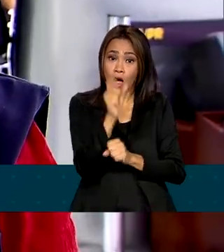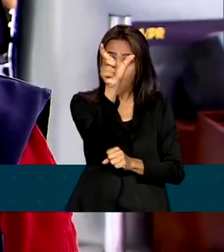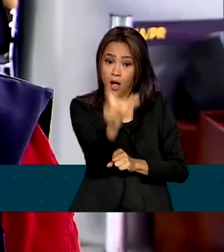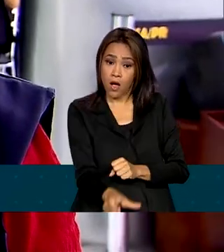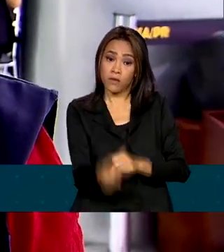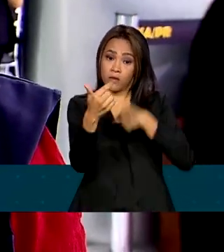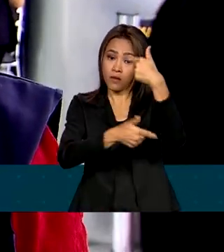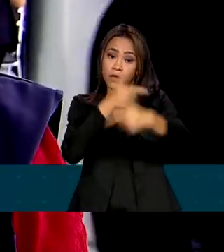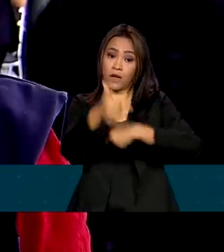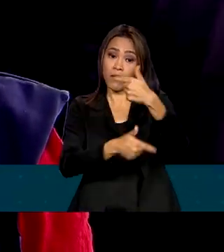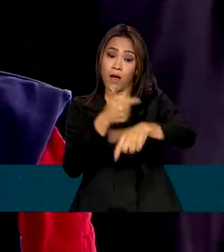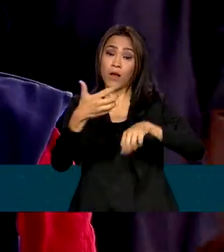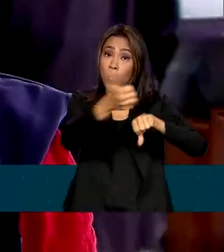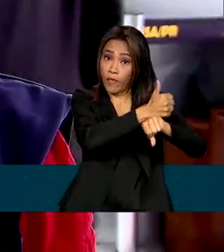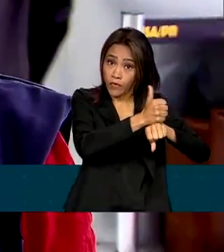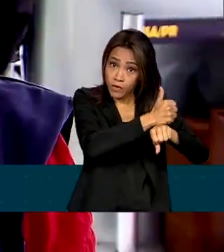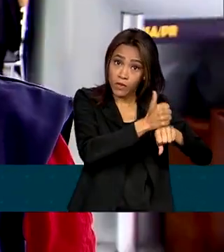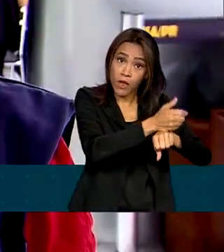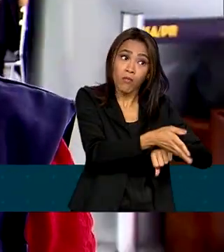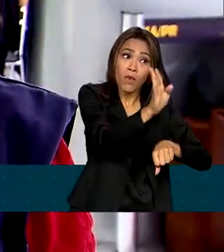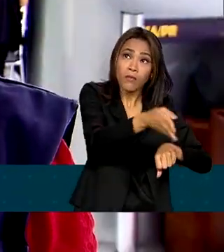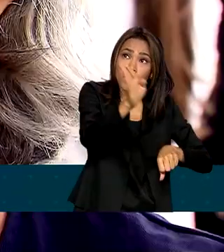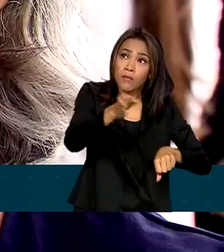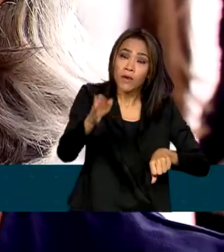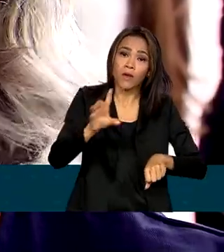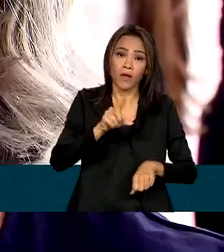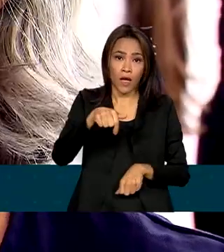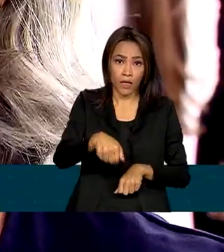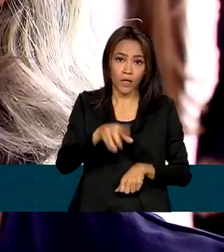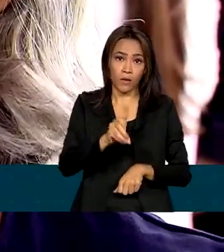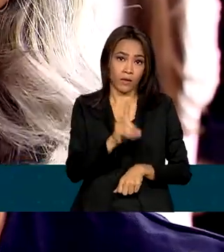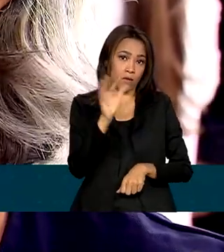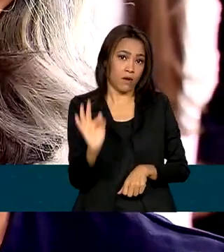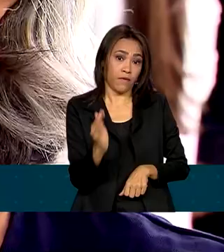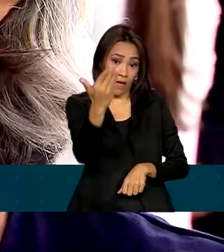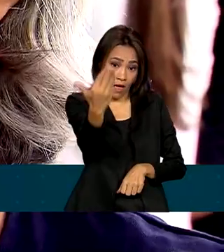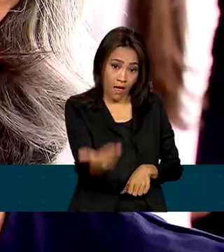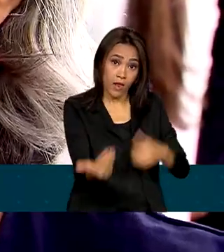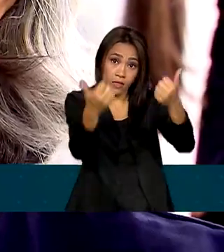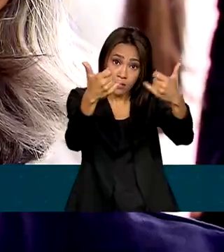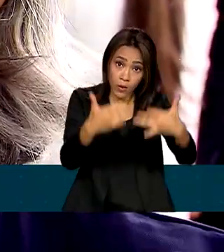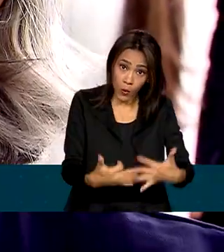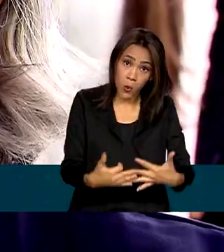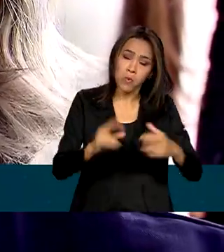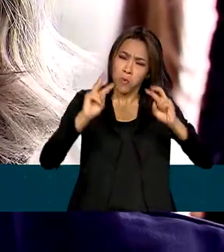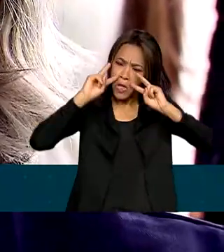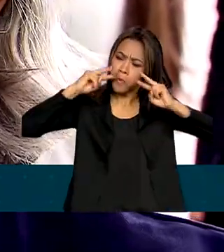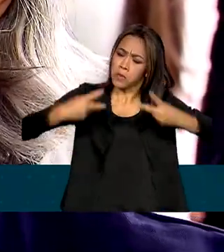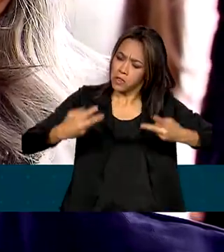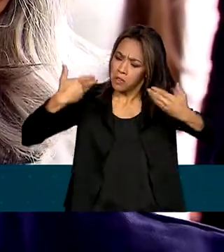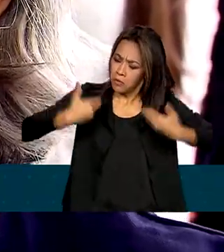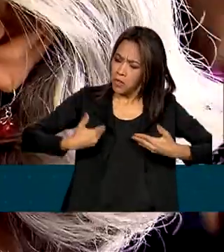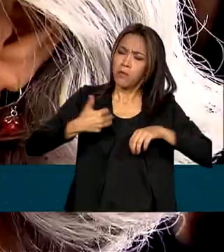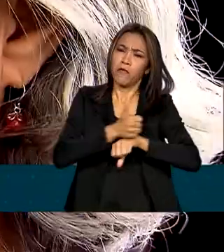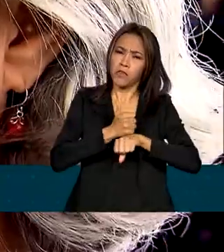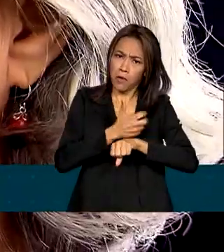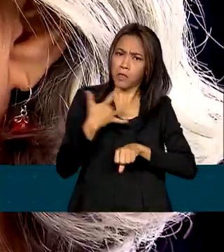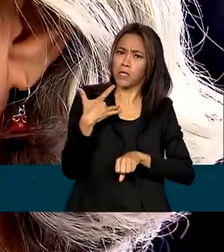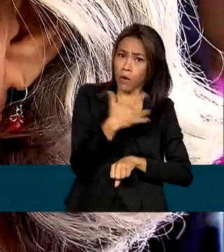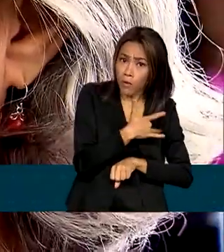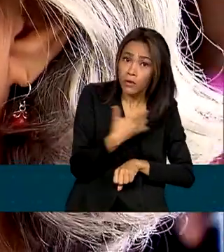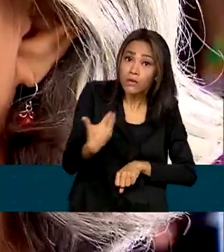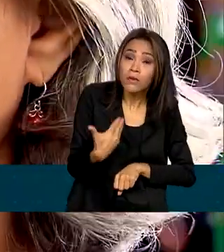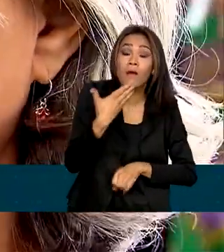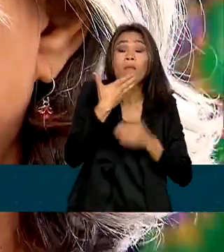agente comunitário de saúde no Distrito Federal, Hermelina diz que o reconhecimento como profissional de saúde vai